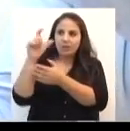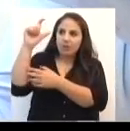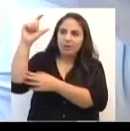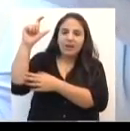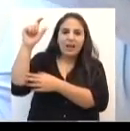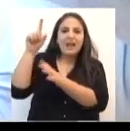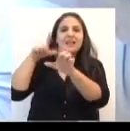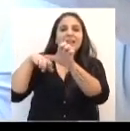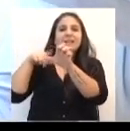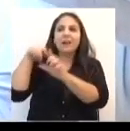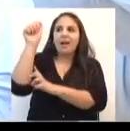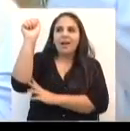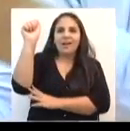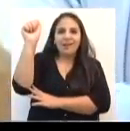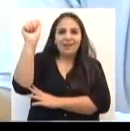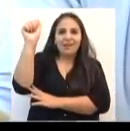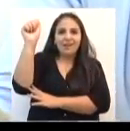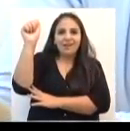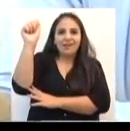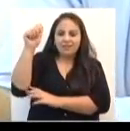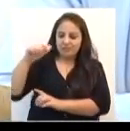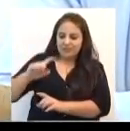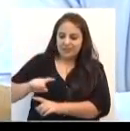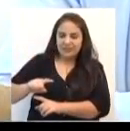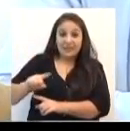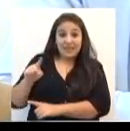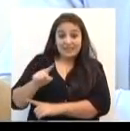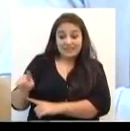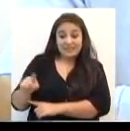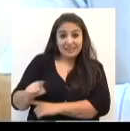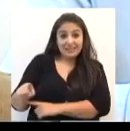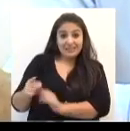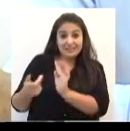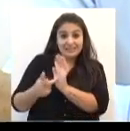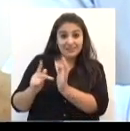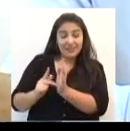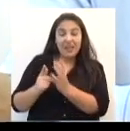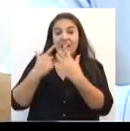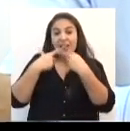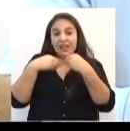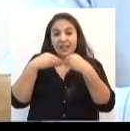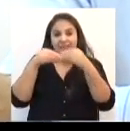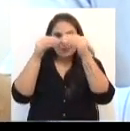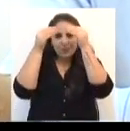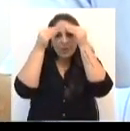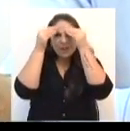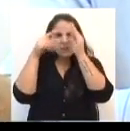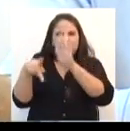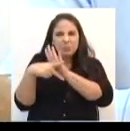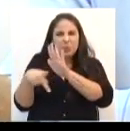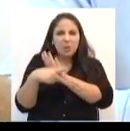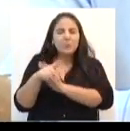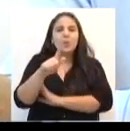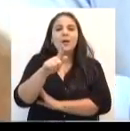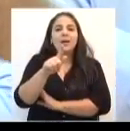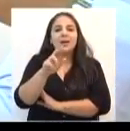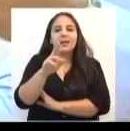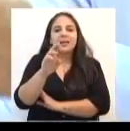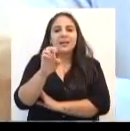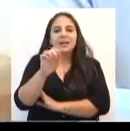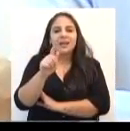a letra A e Z, na linguagem grega,